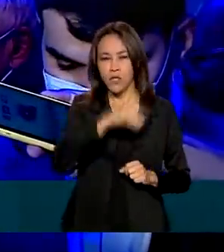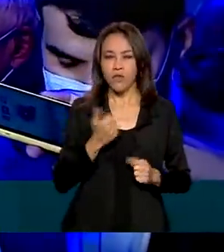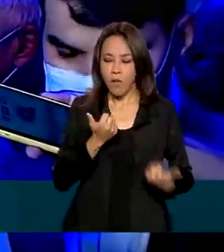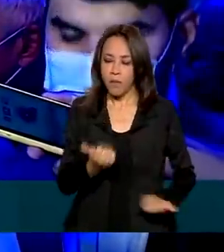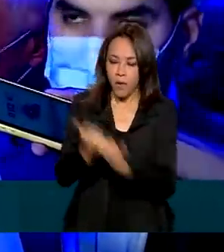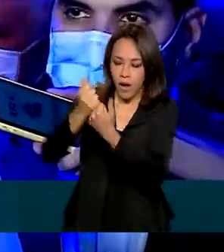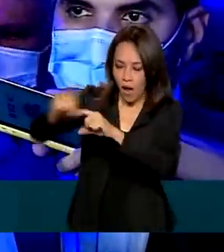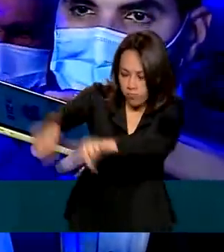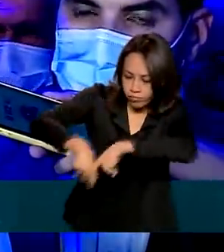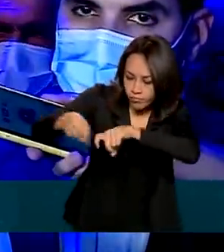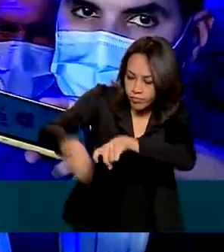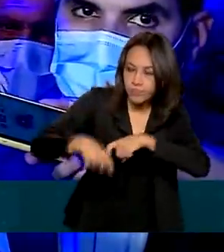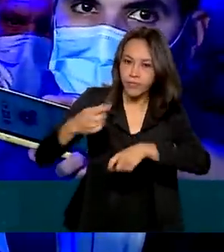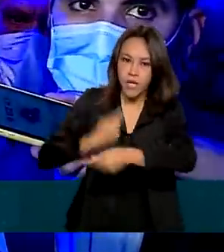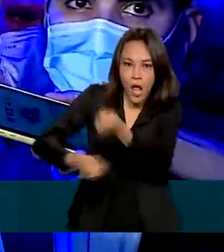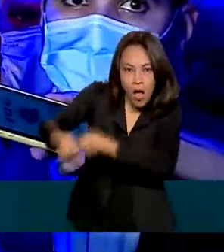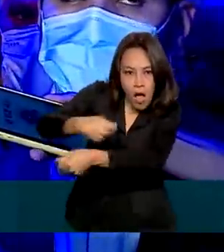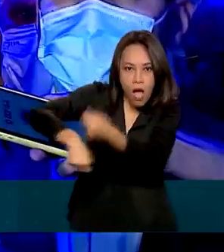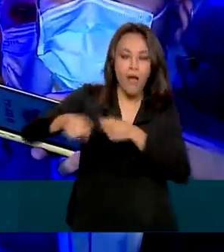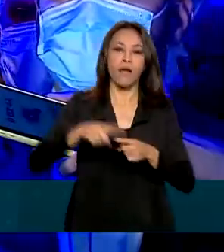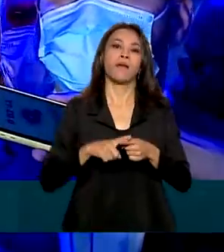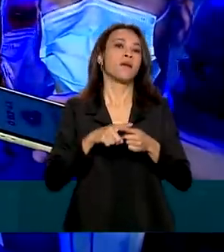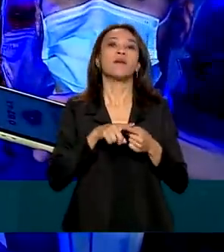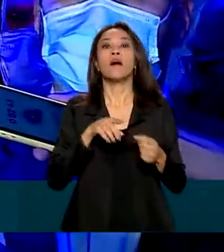cresça a educação, cresça a segurança.